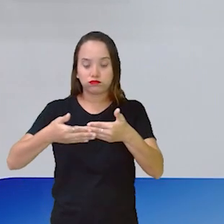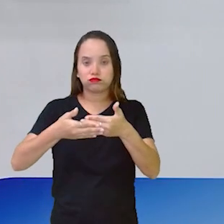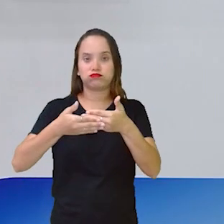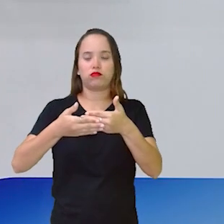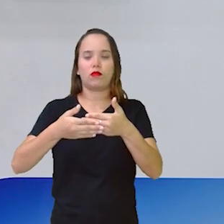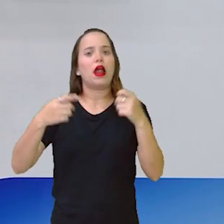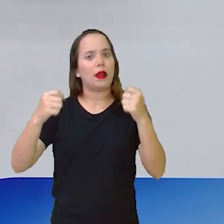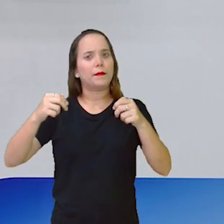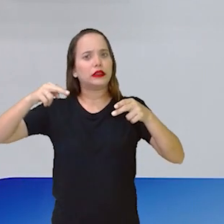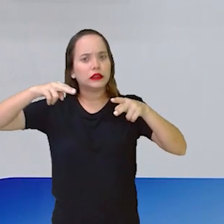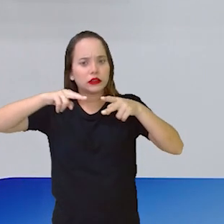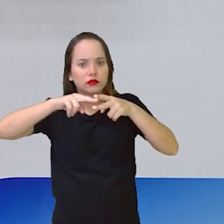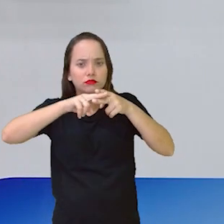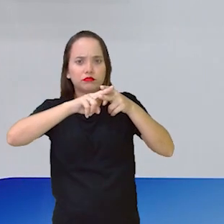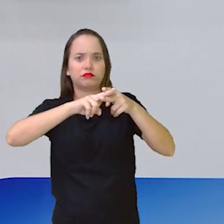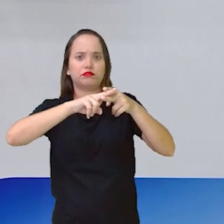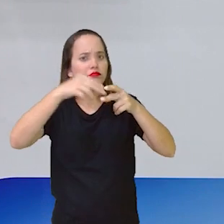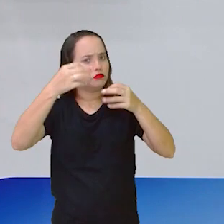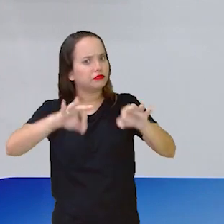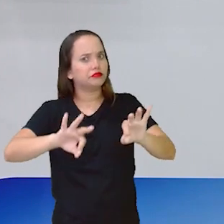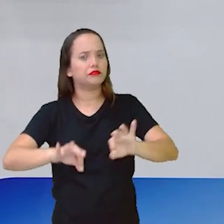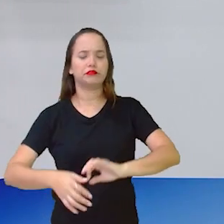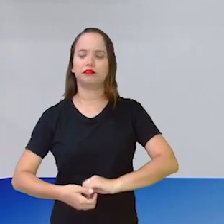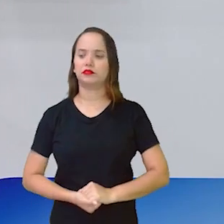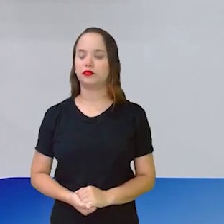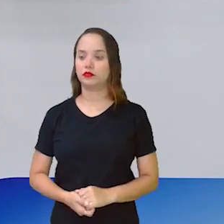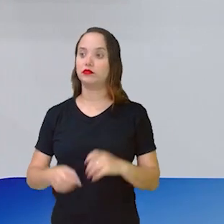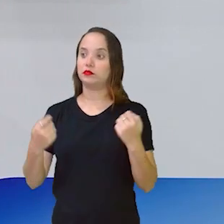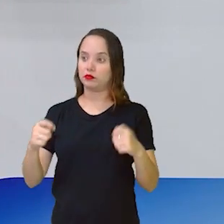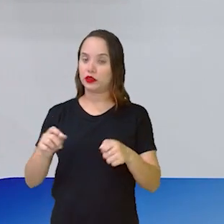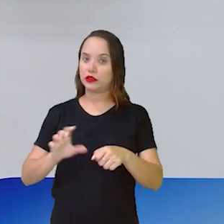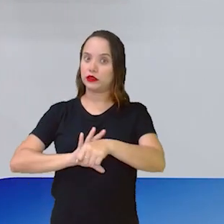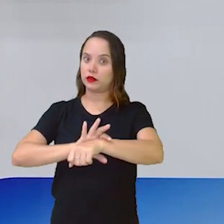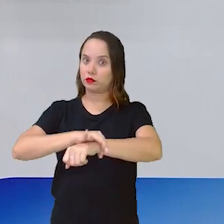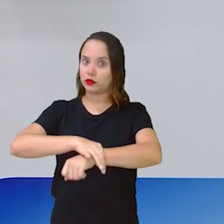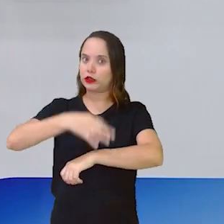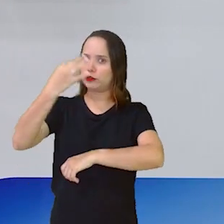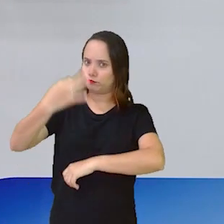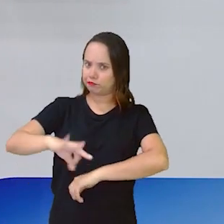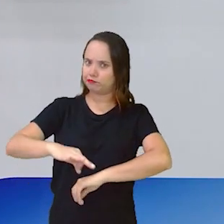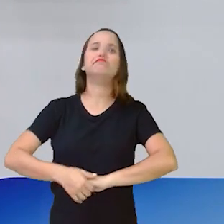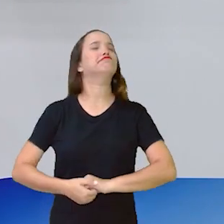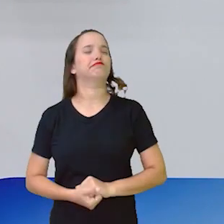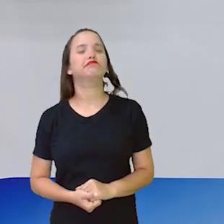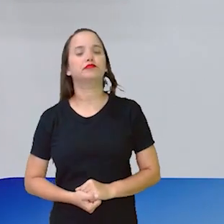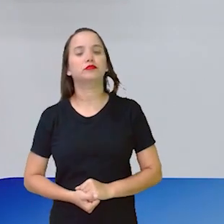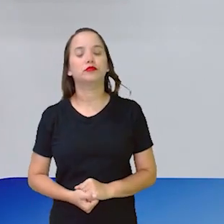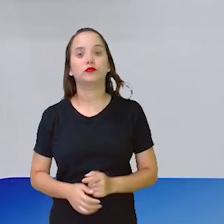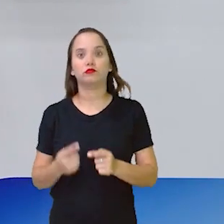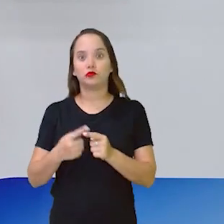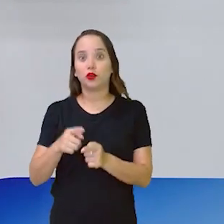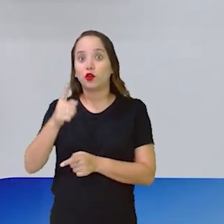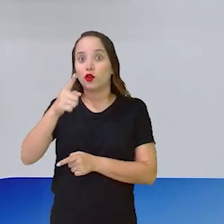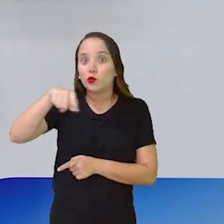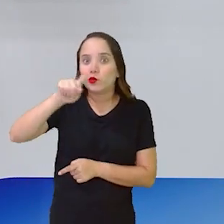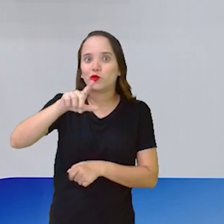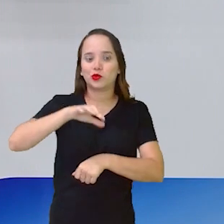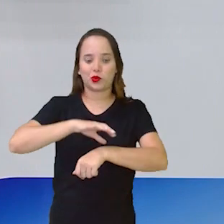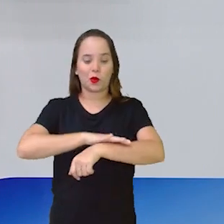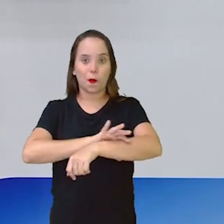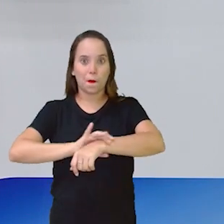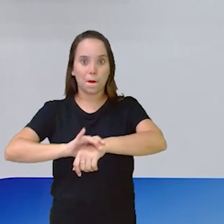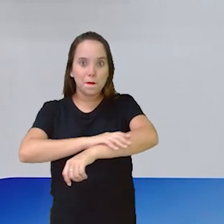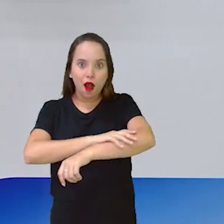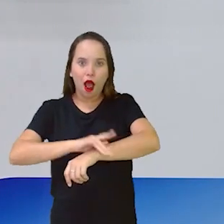e aí vocês têm que ver a medida do braço de vocês, tá bom? Que o braço da criança é um pouquinho menor. Nesse